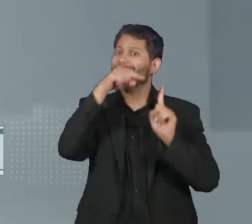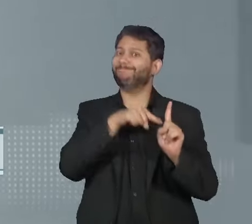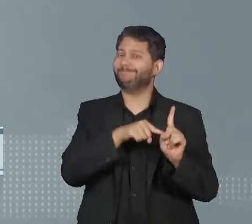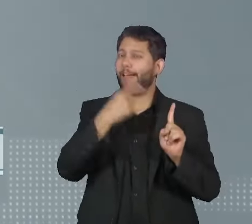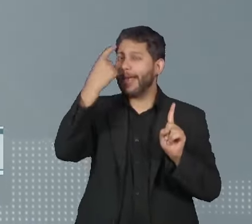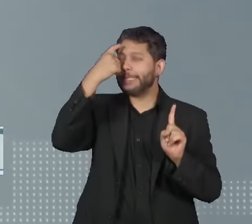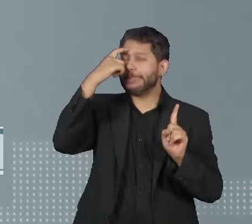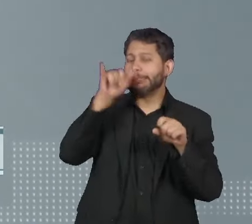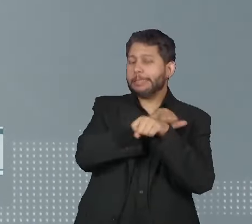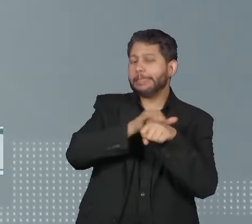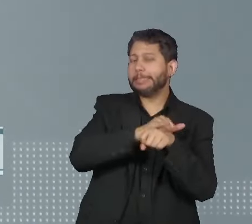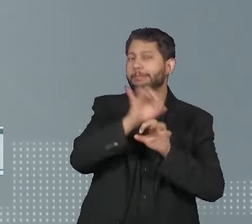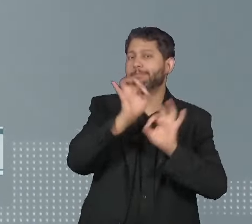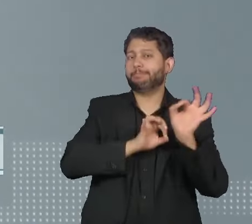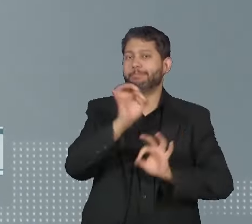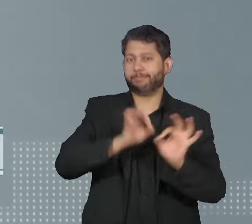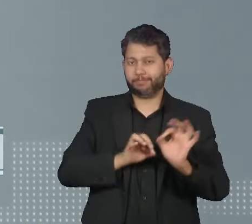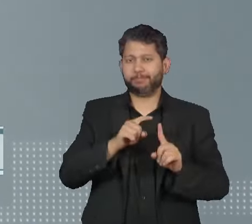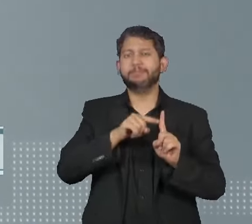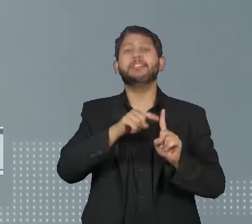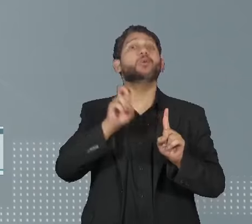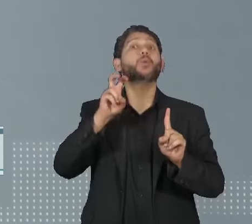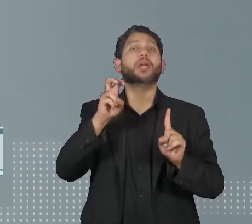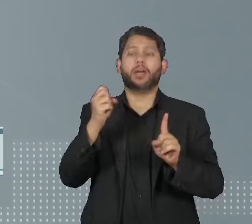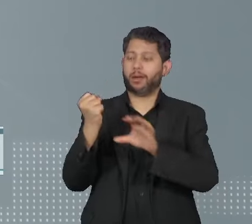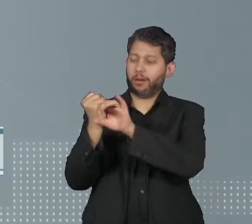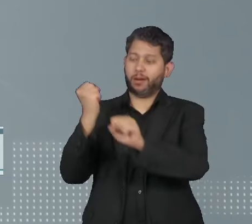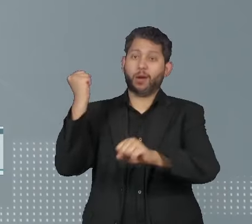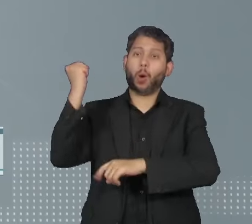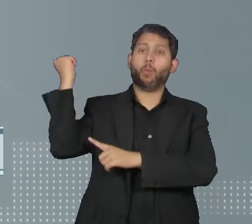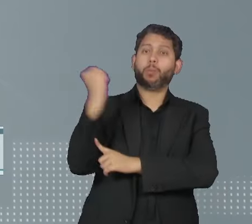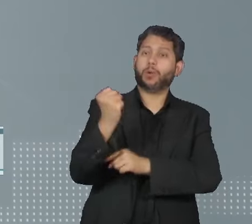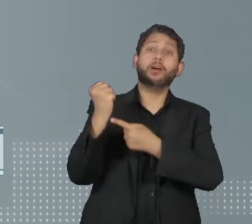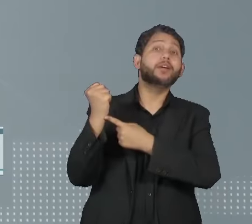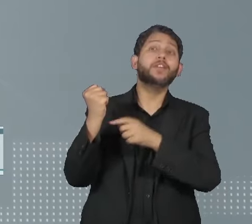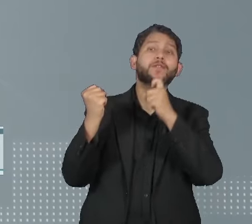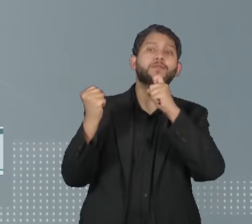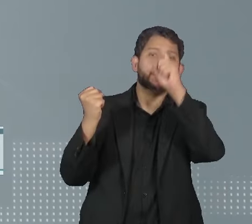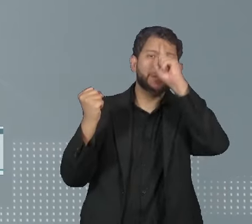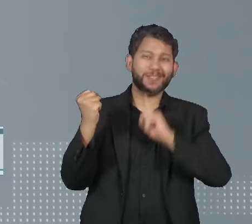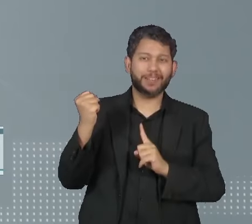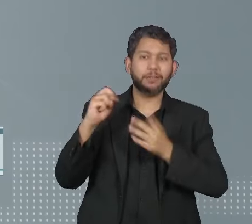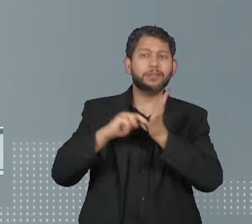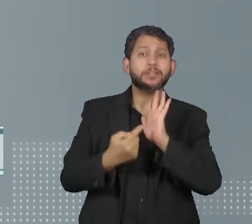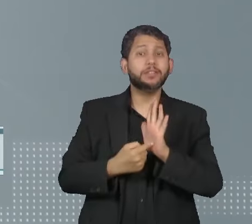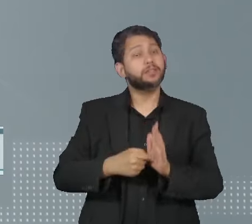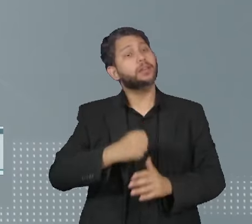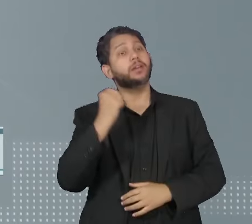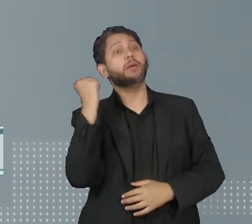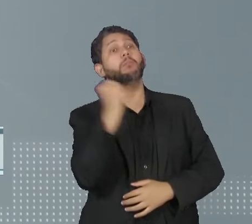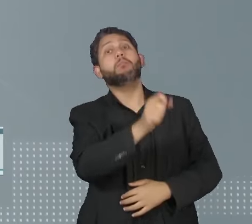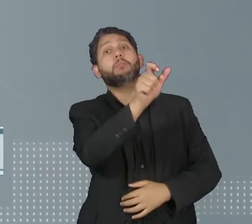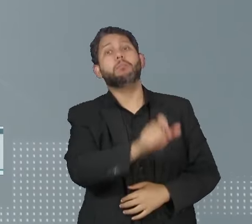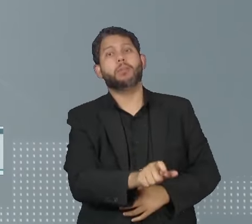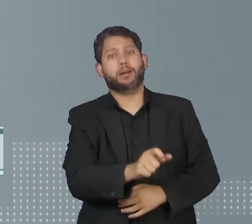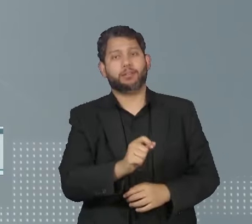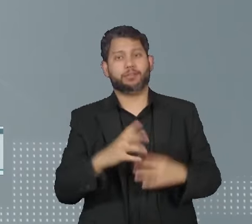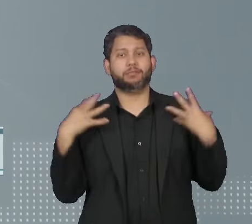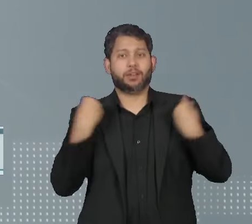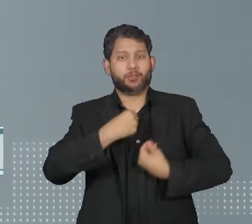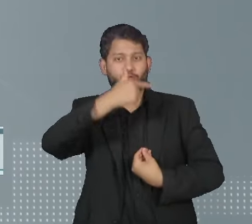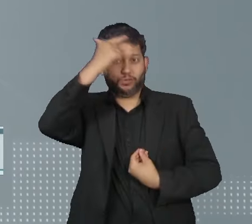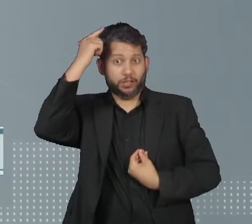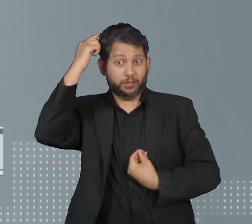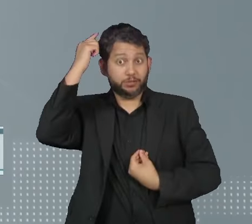idealizador do plano, chamado de Punhal Verde Amarelo, que tinha como objetivo executar o ministro Alexandre de Moraes e os recém